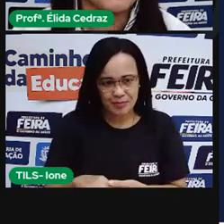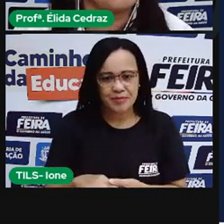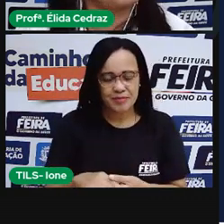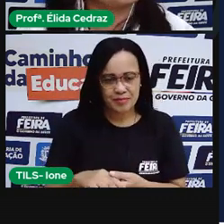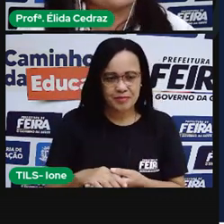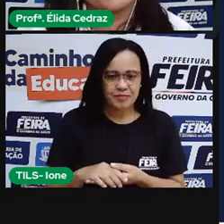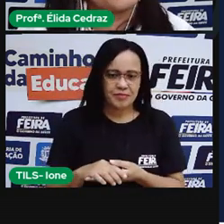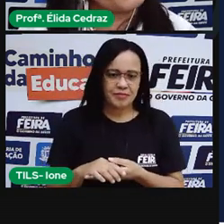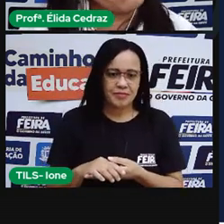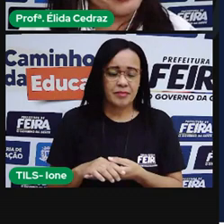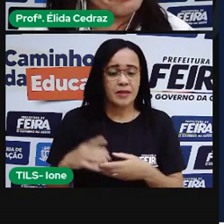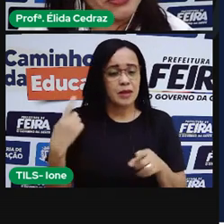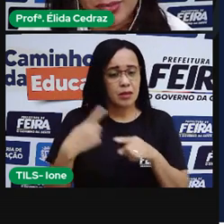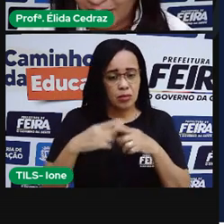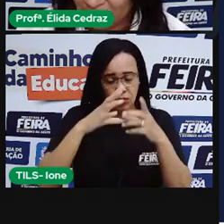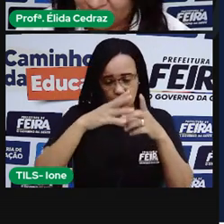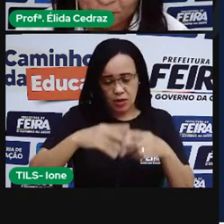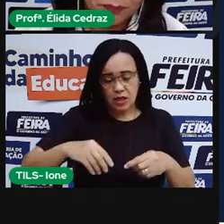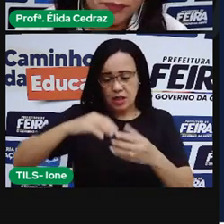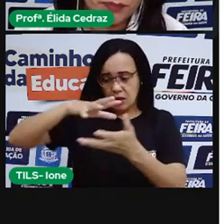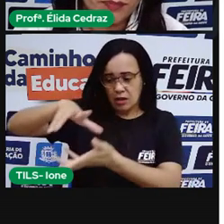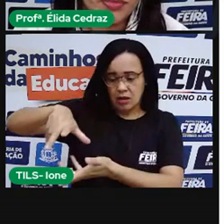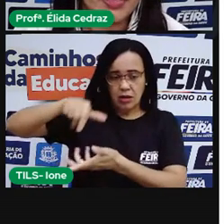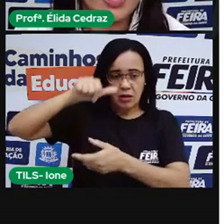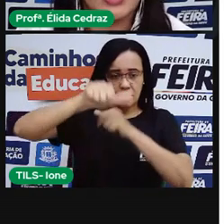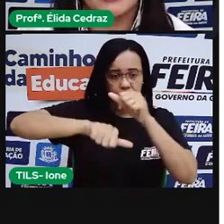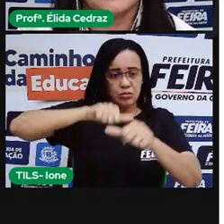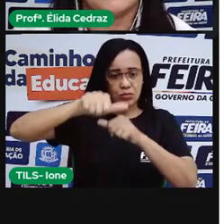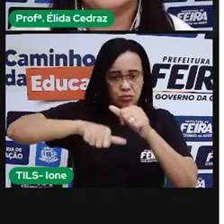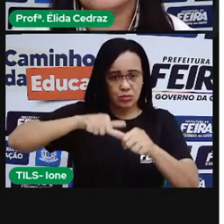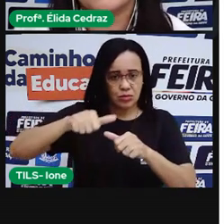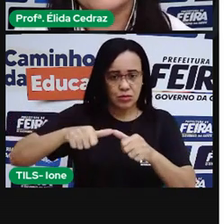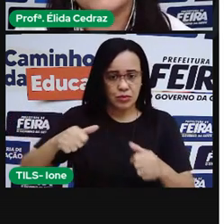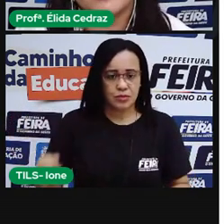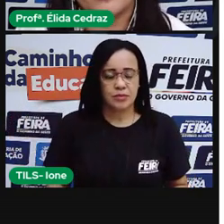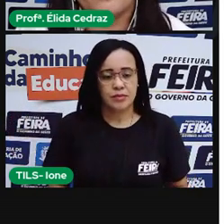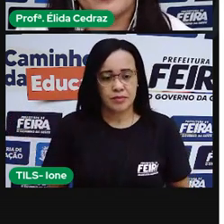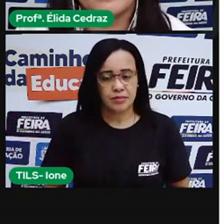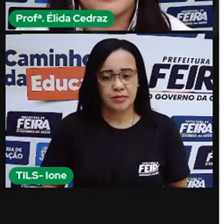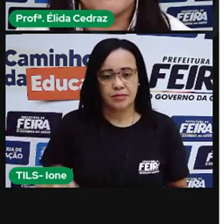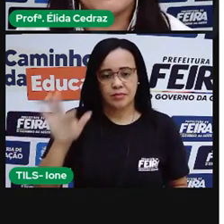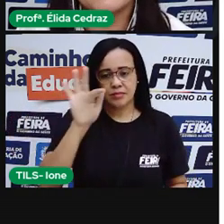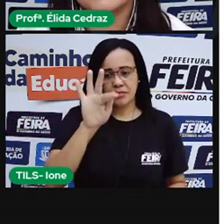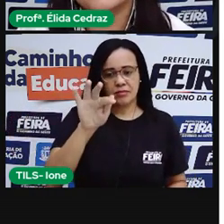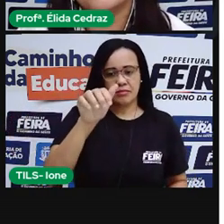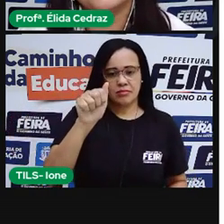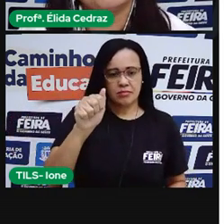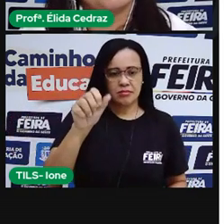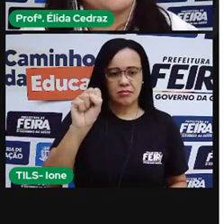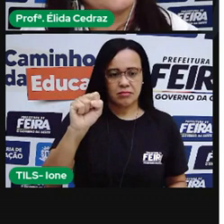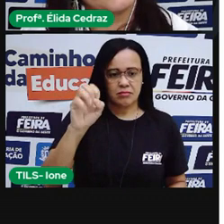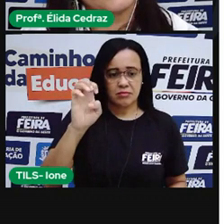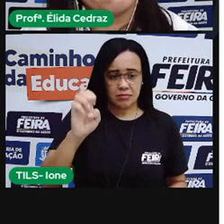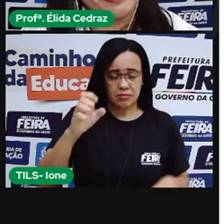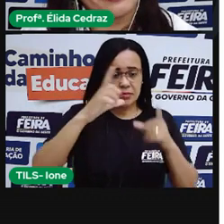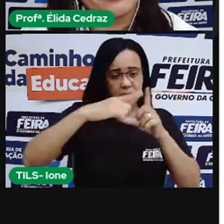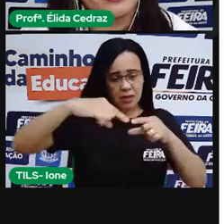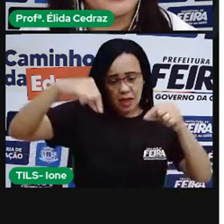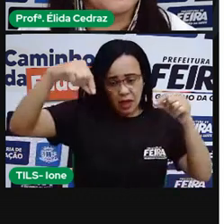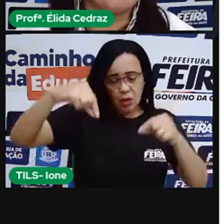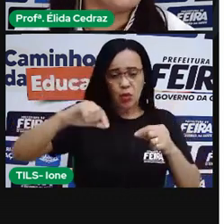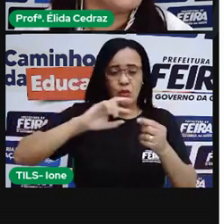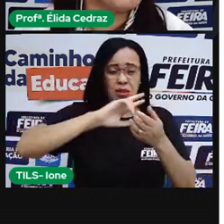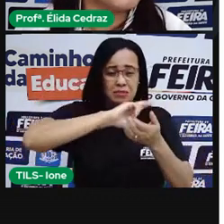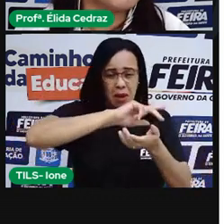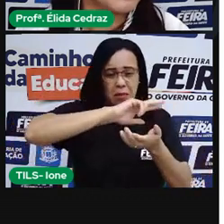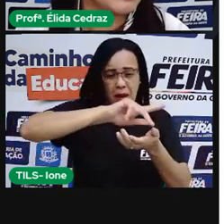mesmo, por isso que nós não podemos vê-la. as fases da Lua representam os diferentes aspectos